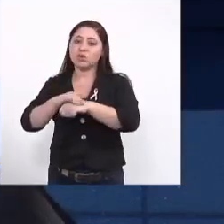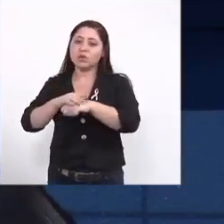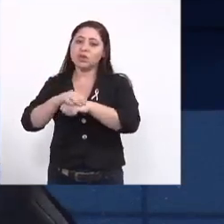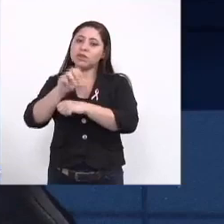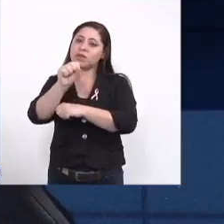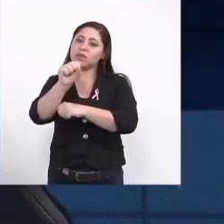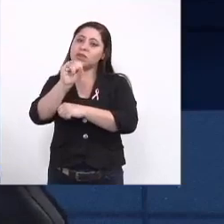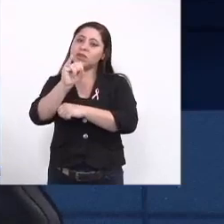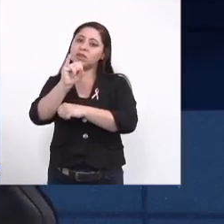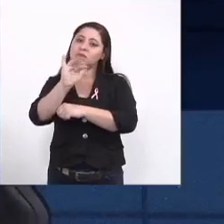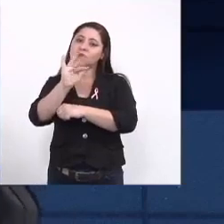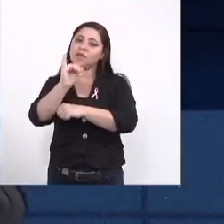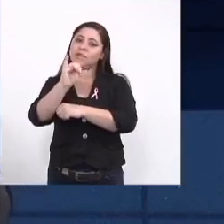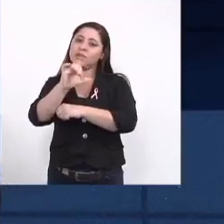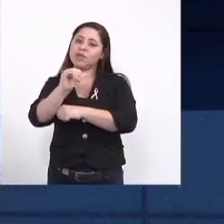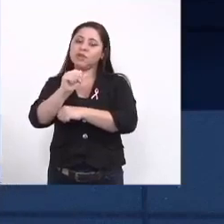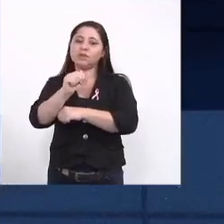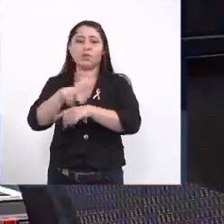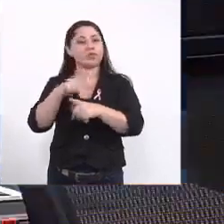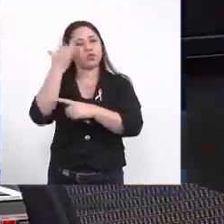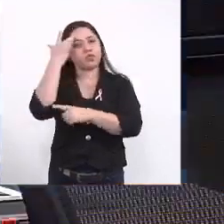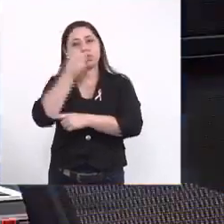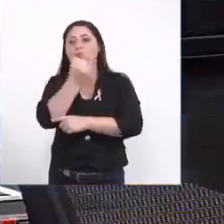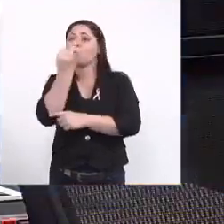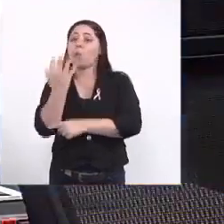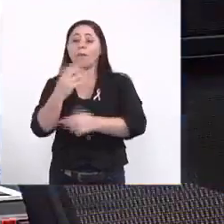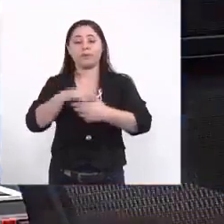para apresentar para vocês agora sobre isso